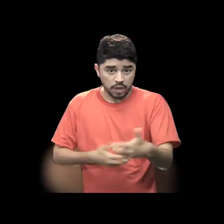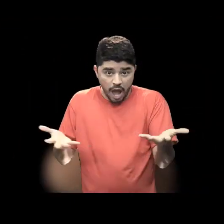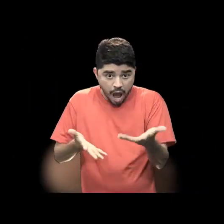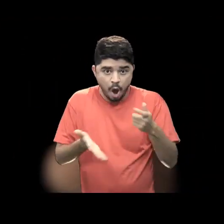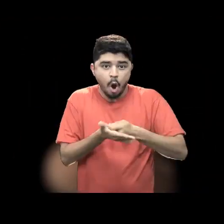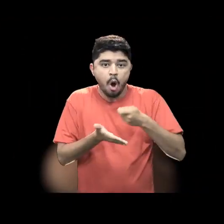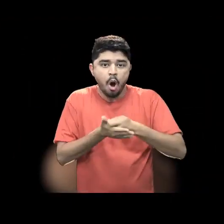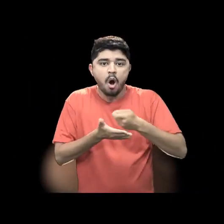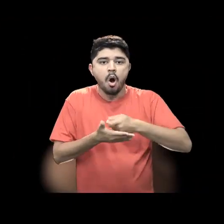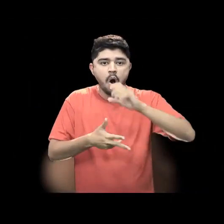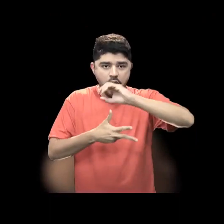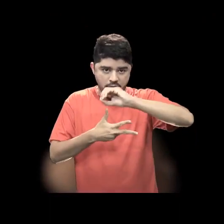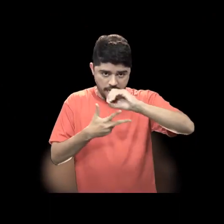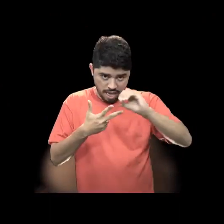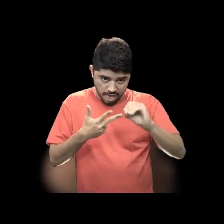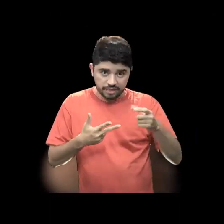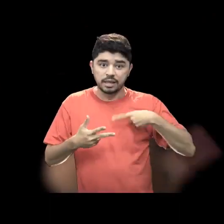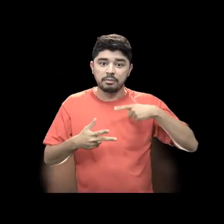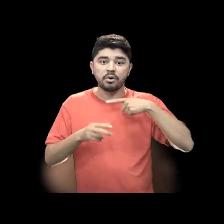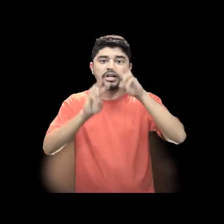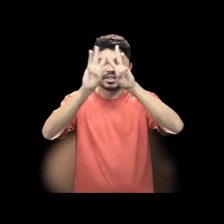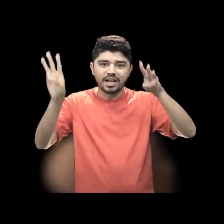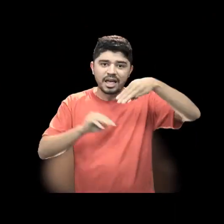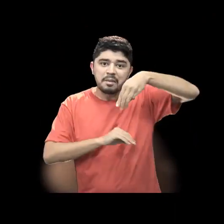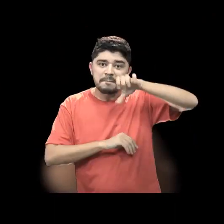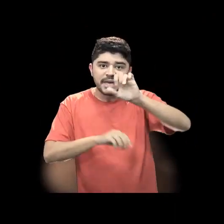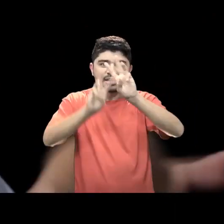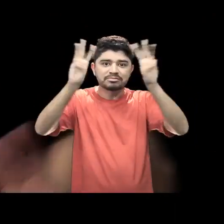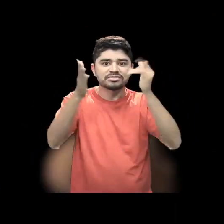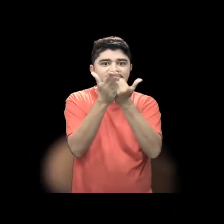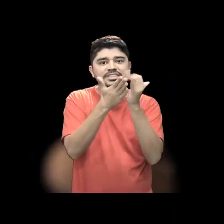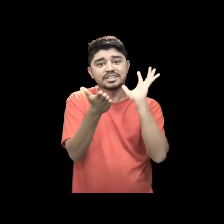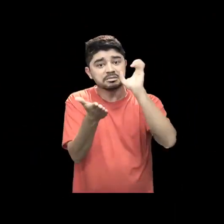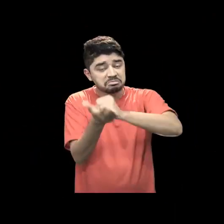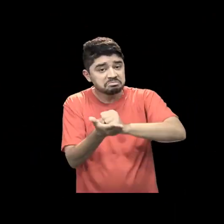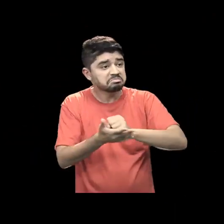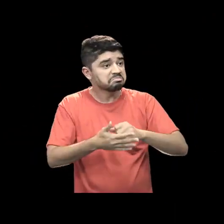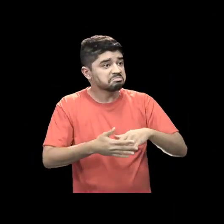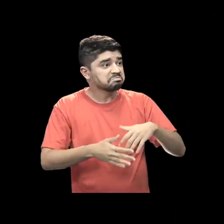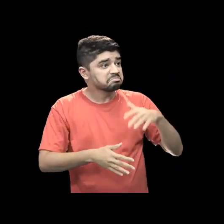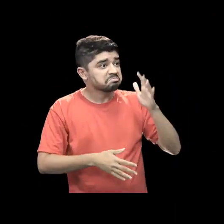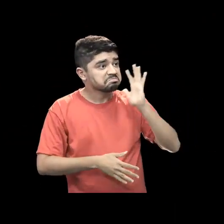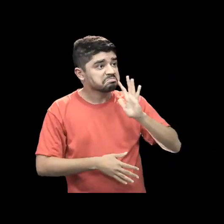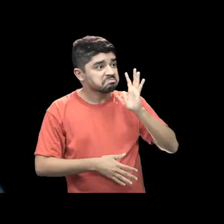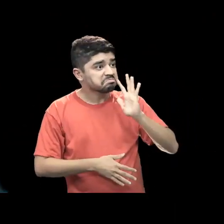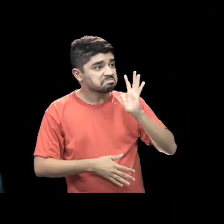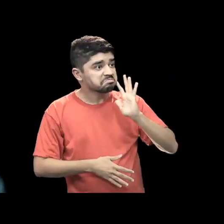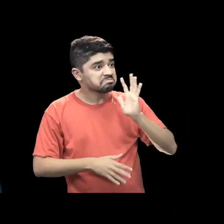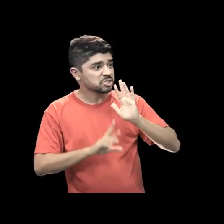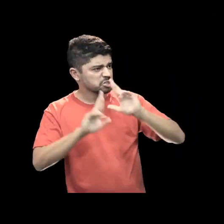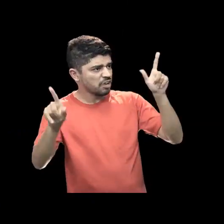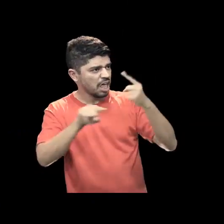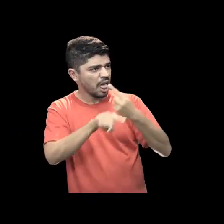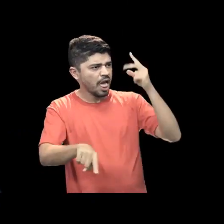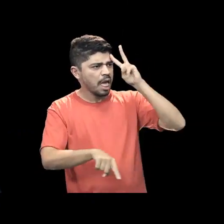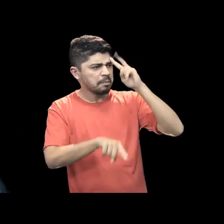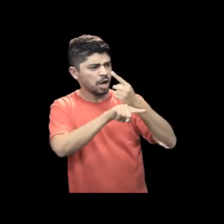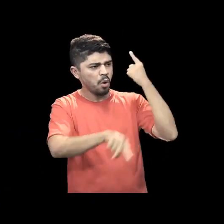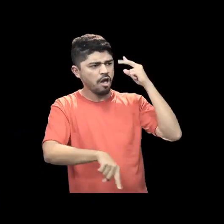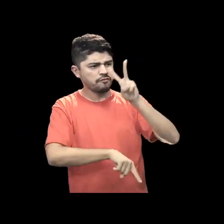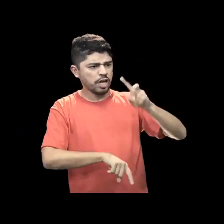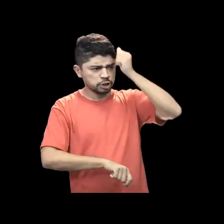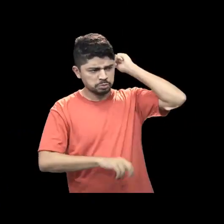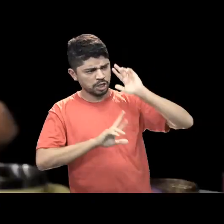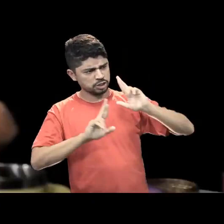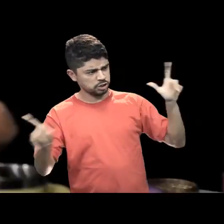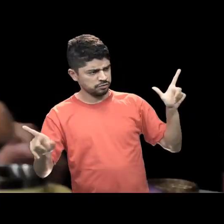agora você faz o ENEM, aí depois você vai lá no site do Ministério da Educação e se inscreve! Olha só! Tá bem diferente da época